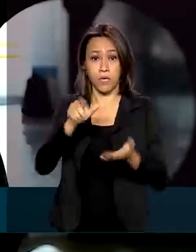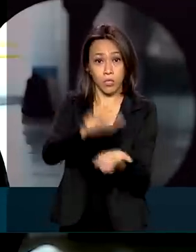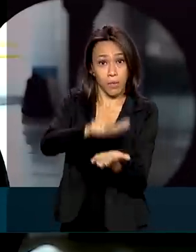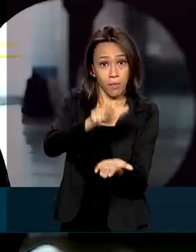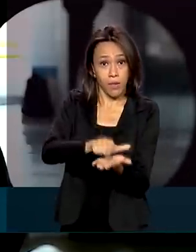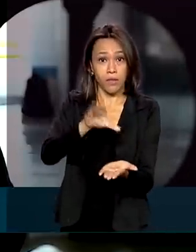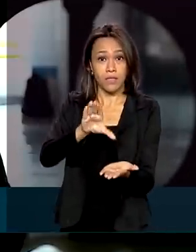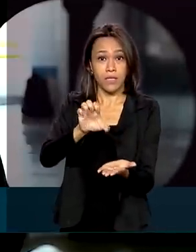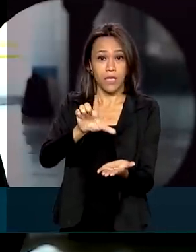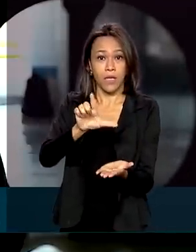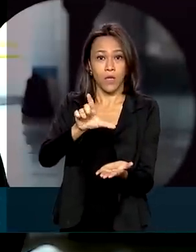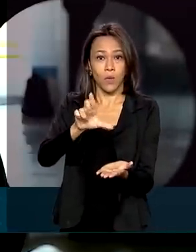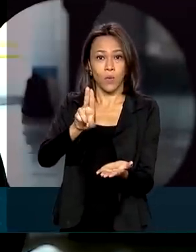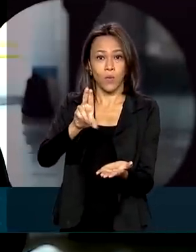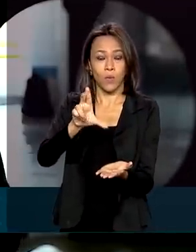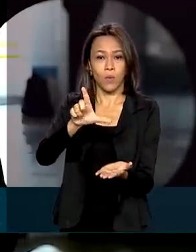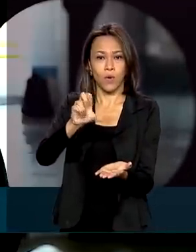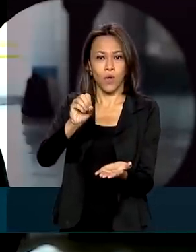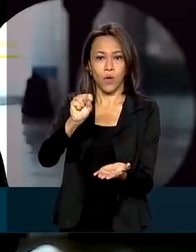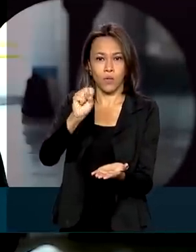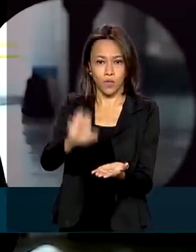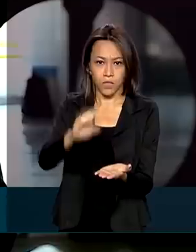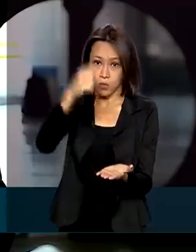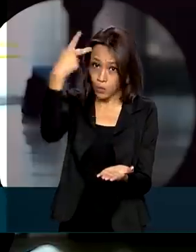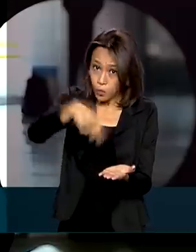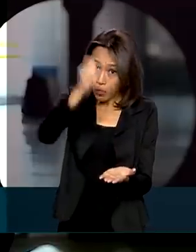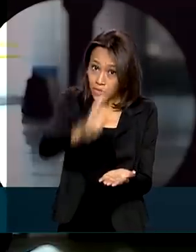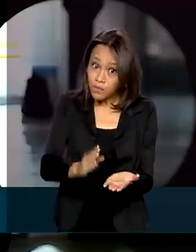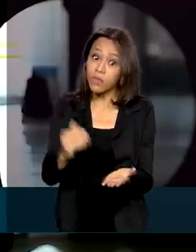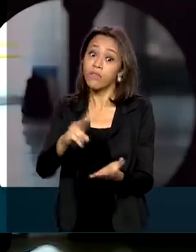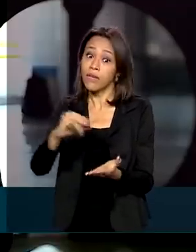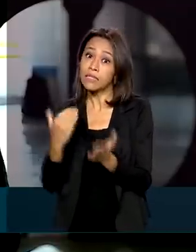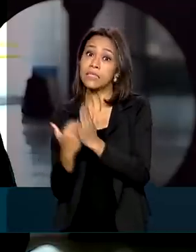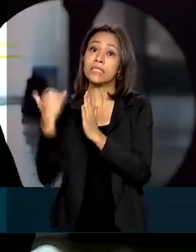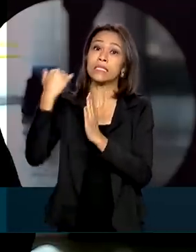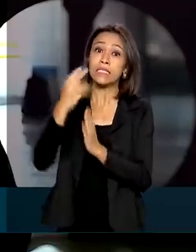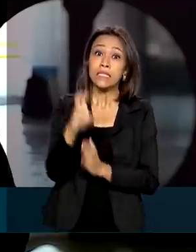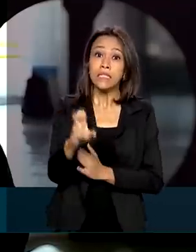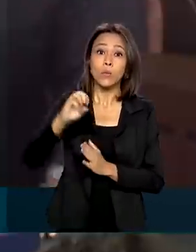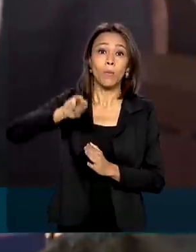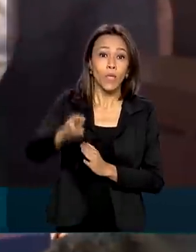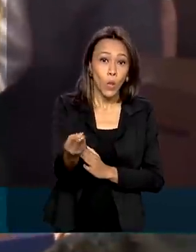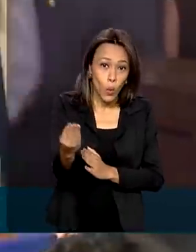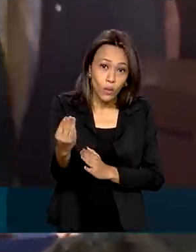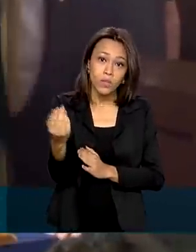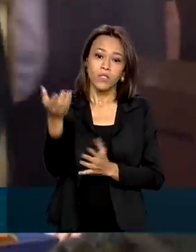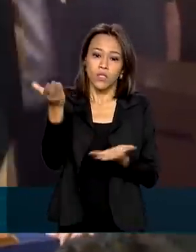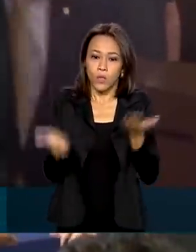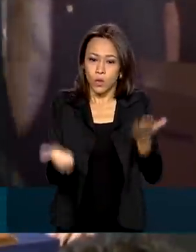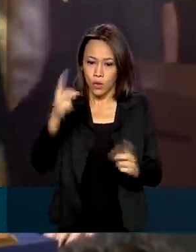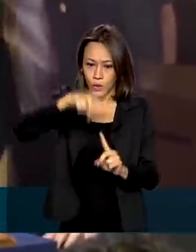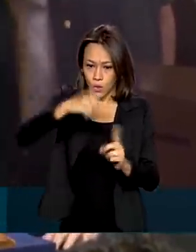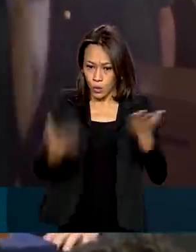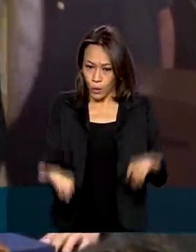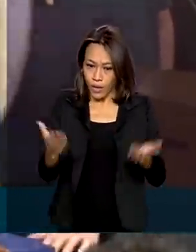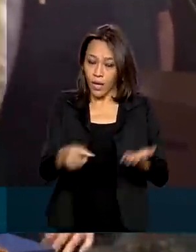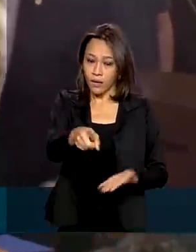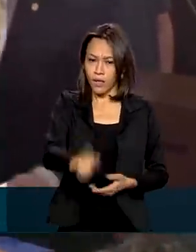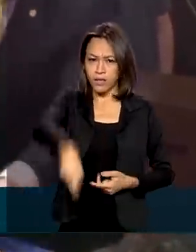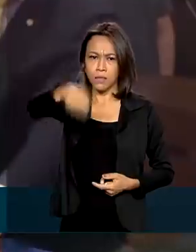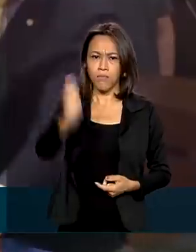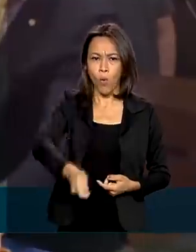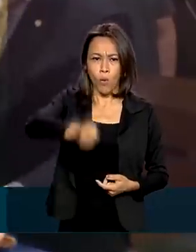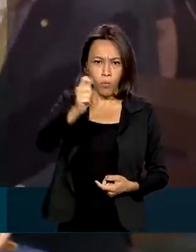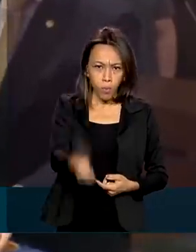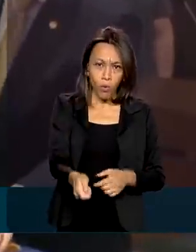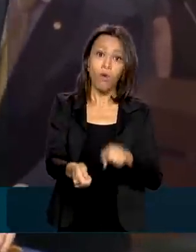10 anos, a movimentação do produto no Porto deve saltar para 5 milhões de toneladas por ano. O recurso arrecadado neste leilão vai